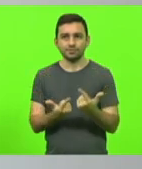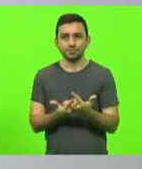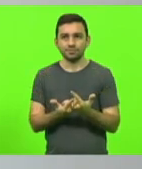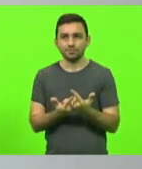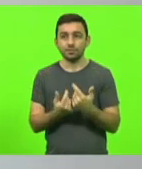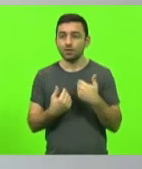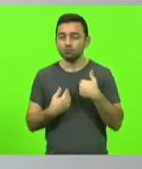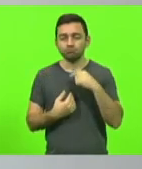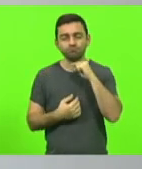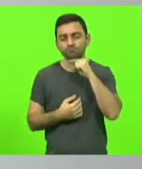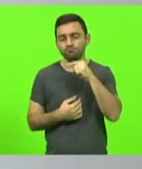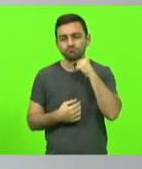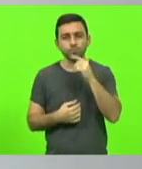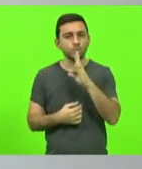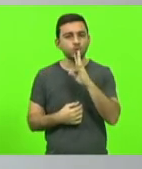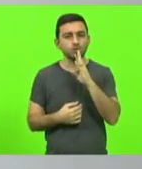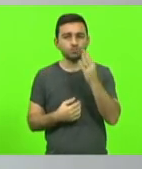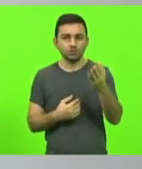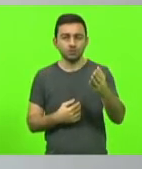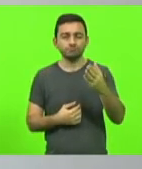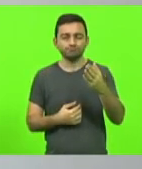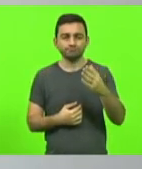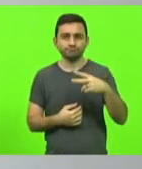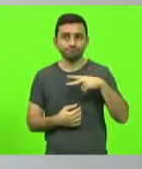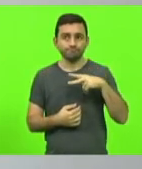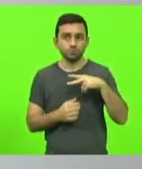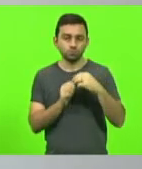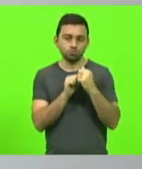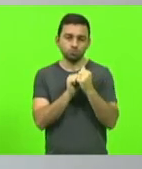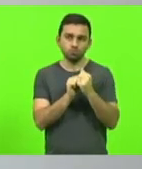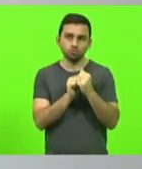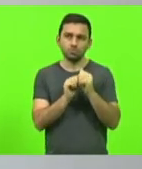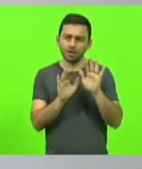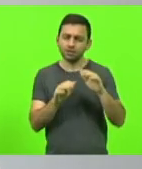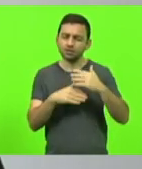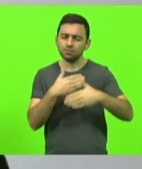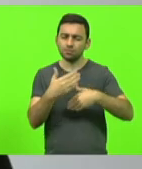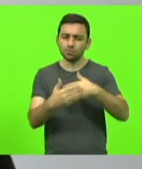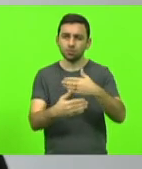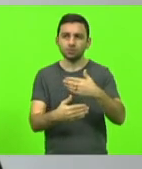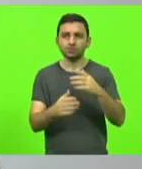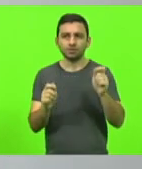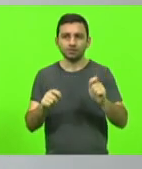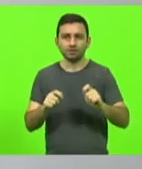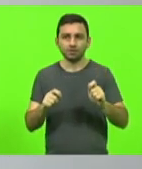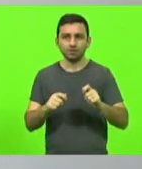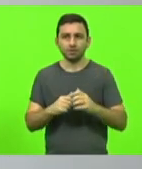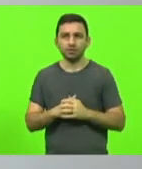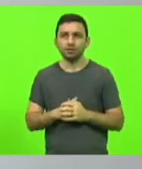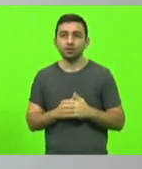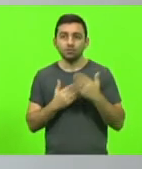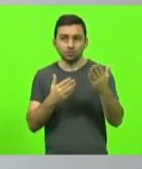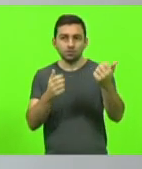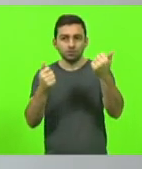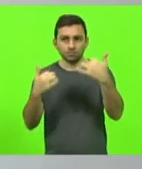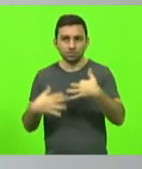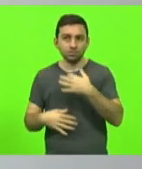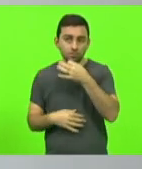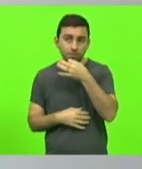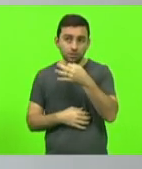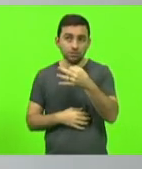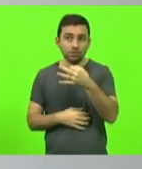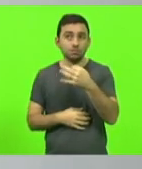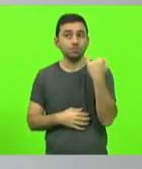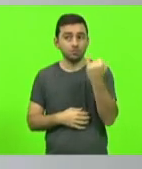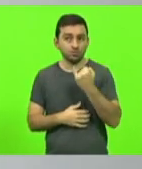tive a oportunidade de conhecê-lo pessoalmente ainda, mas logo terei. Quando a vossa excelência comenta, e isso foi muito